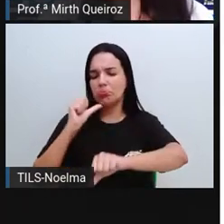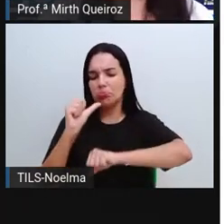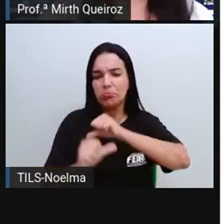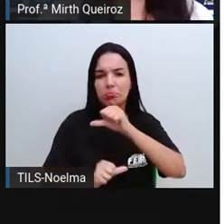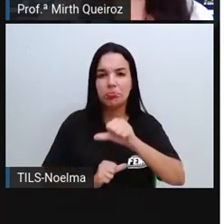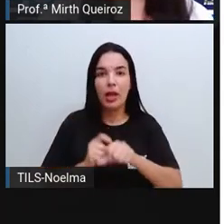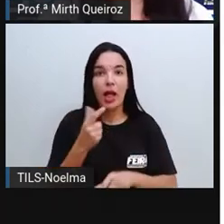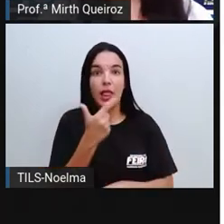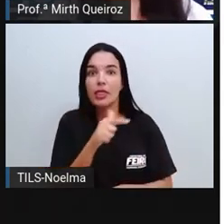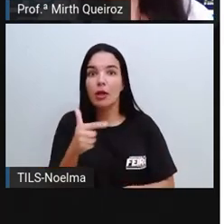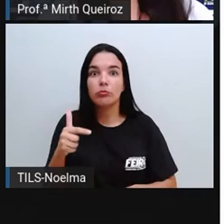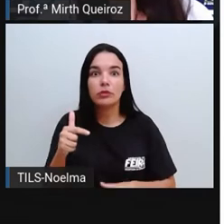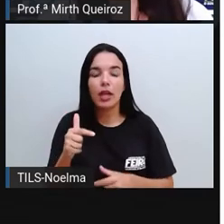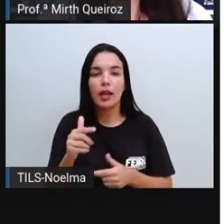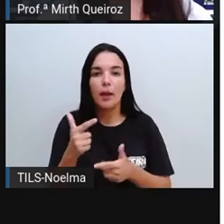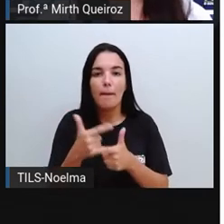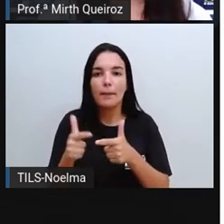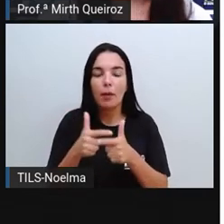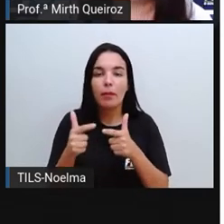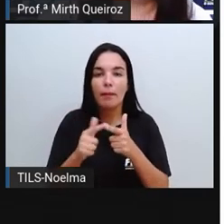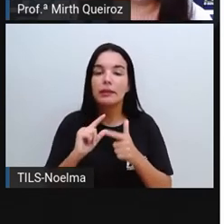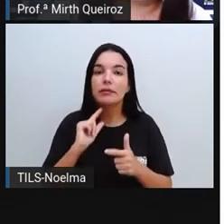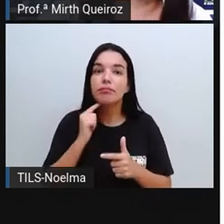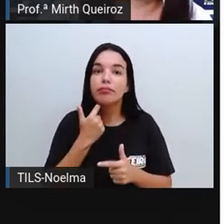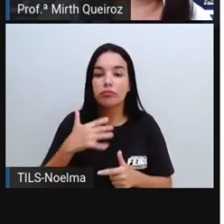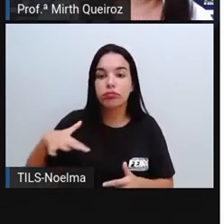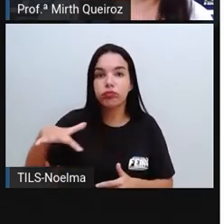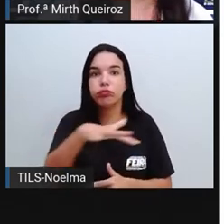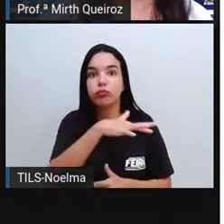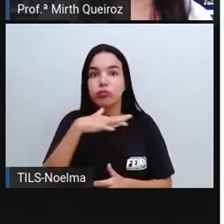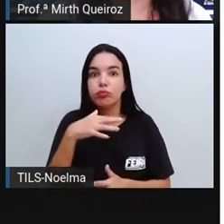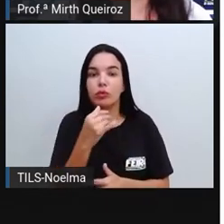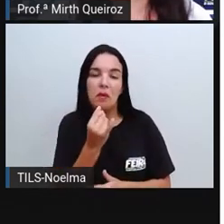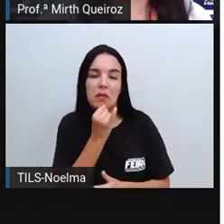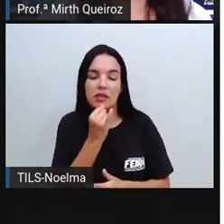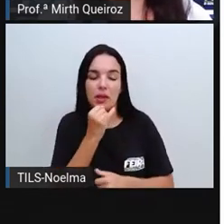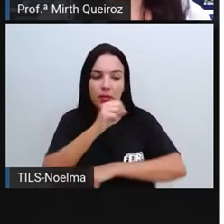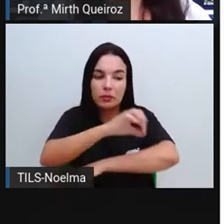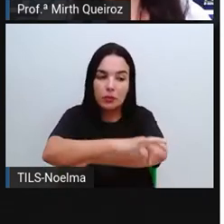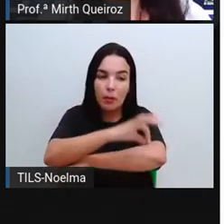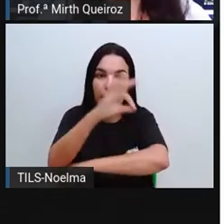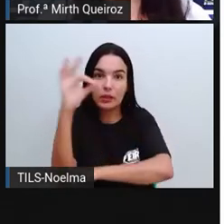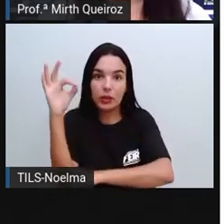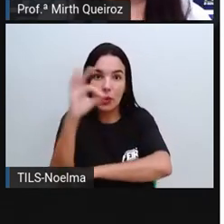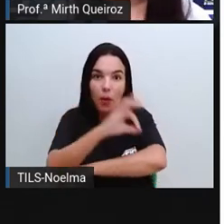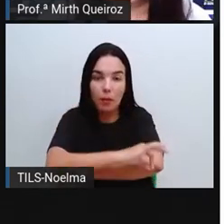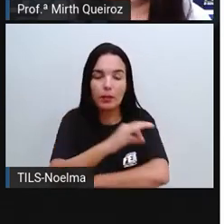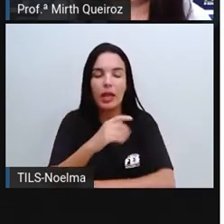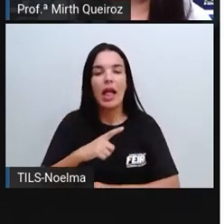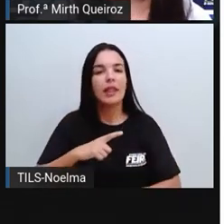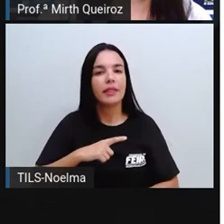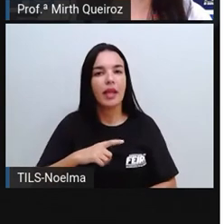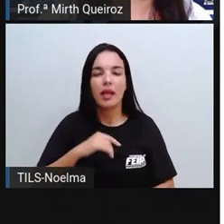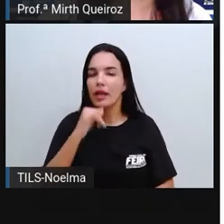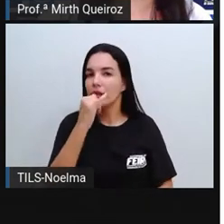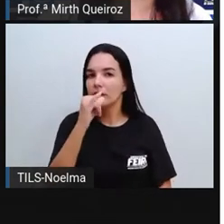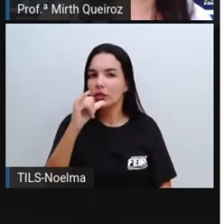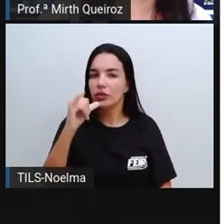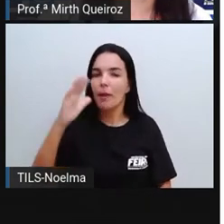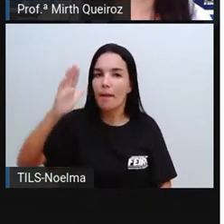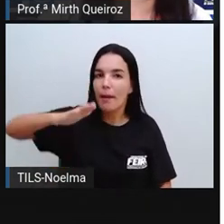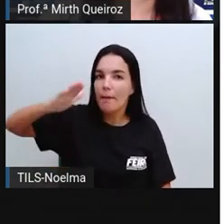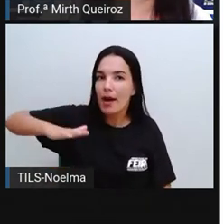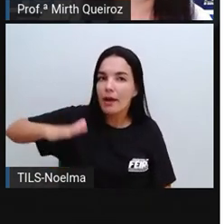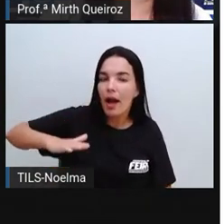emite dióxido de carbono, como acontece com o petróleo, né? É uma fonte de energia mais barata. Gera um